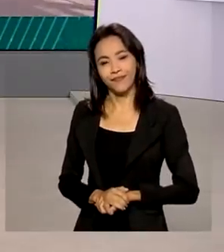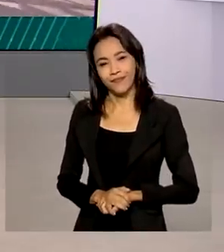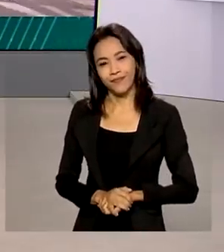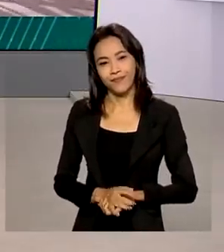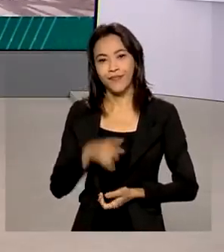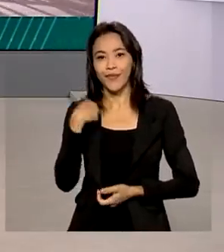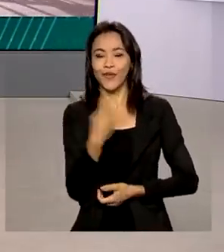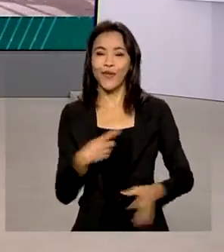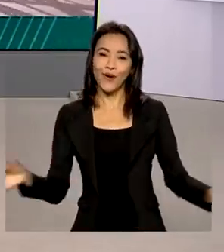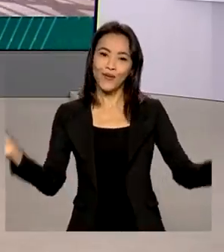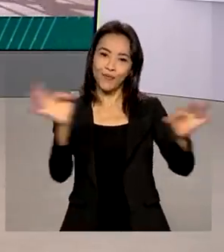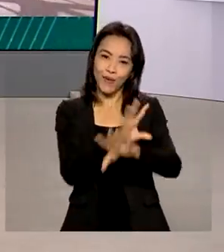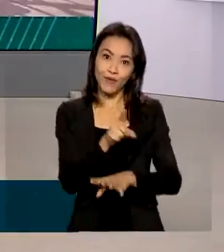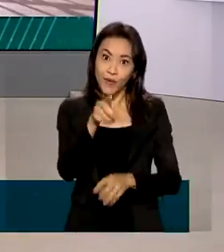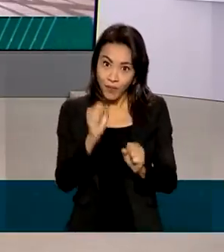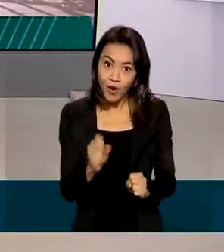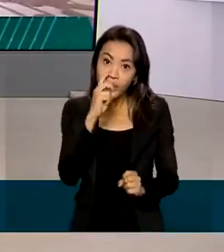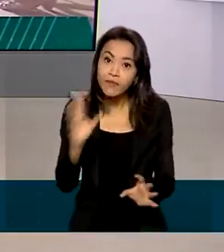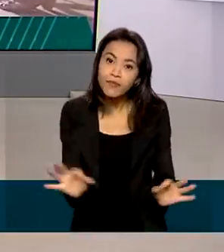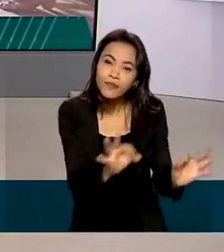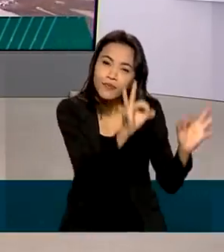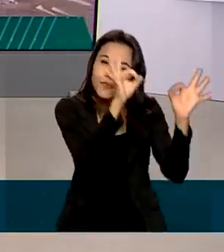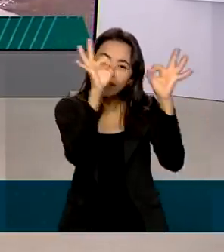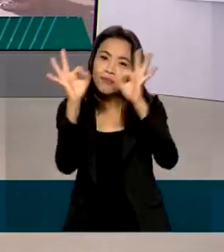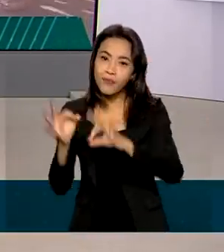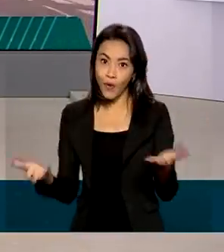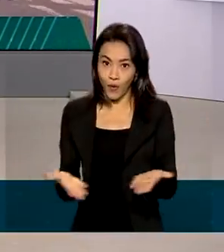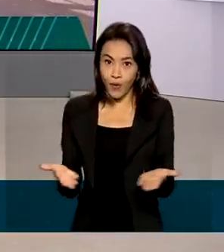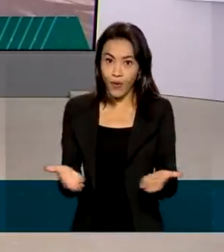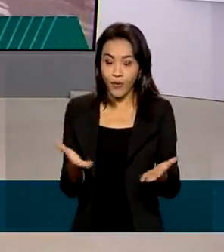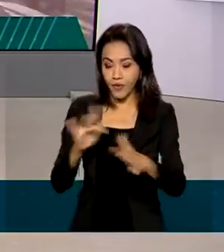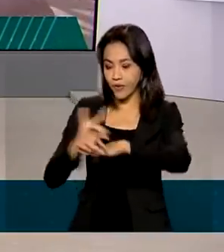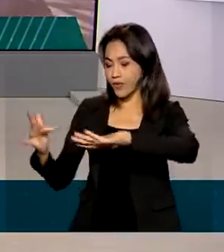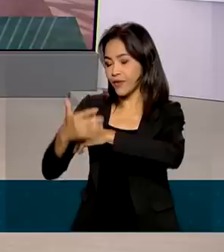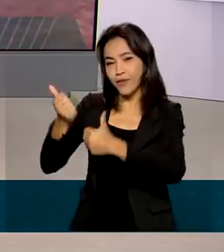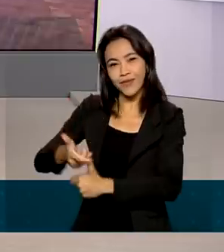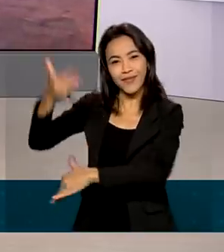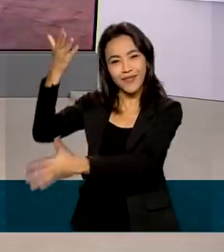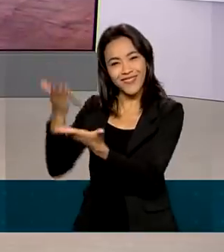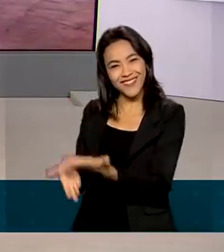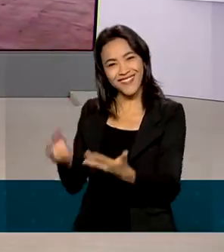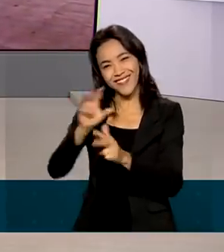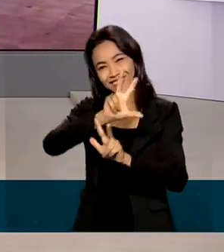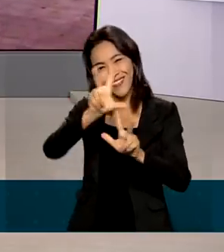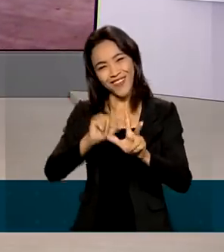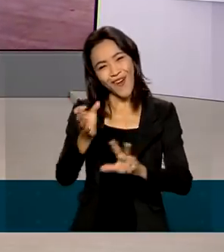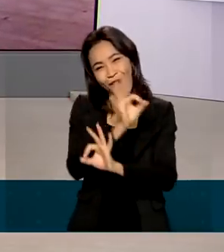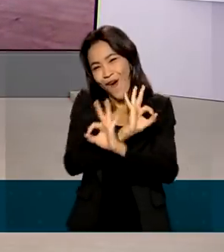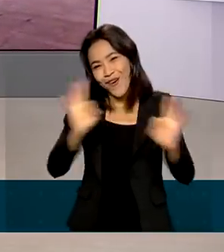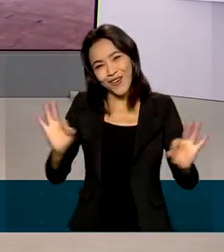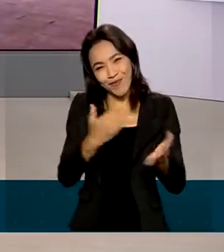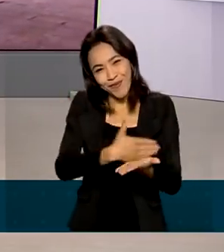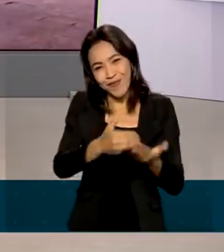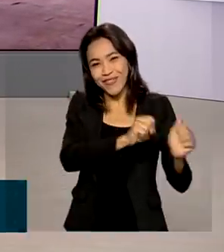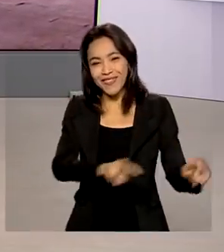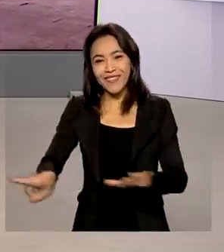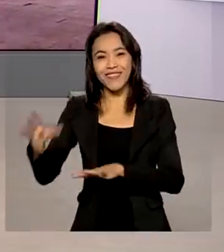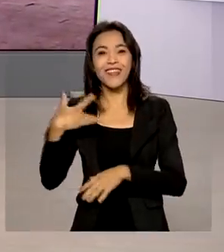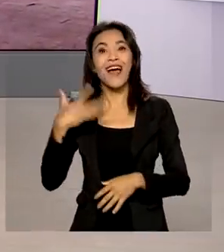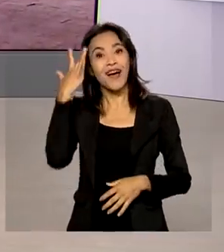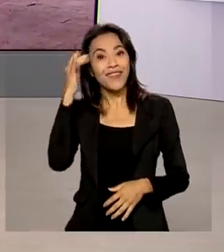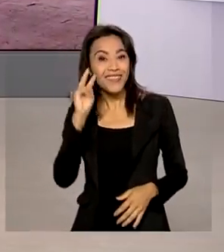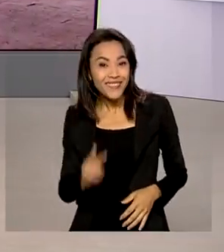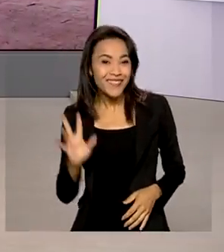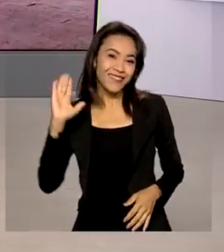E a gente fica por aqui. Você pode rever as reportagens de hoje nas redes sociais da TV Brasil. Um ótimo início de semana para você. A gente se vê